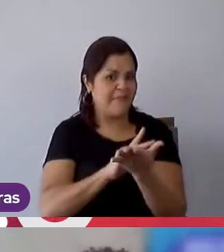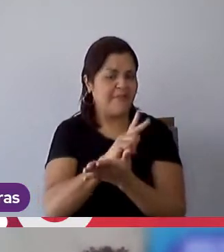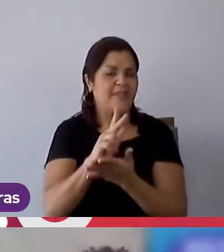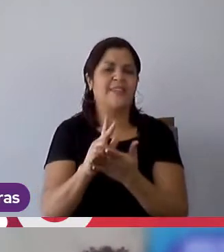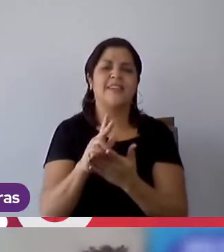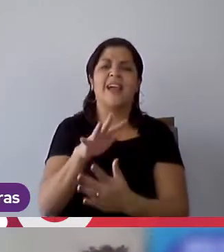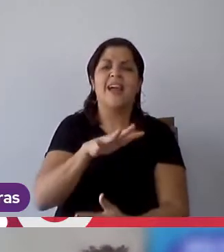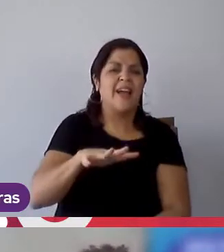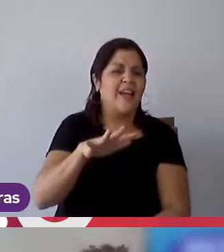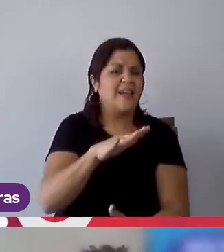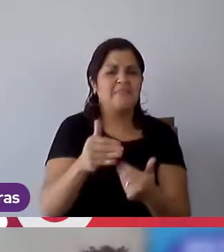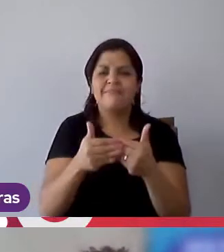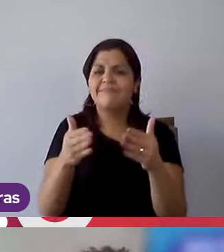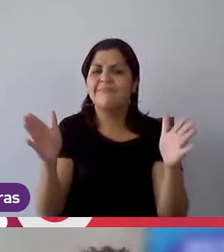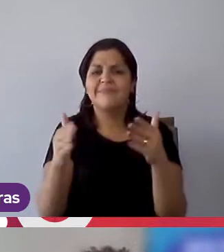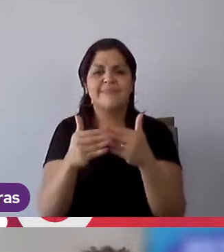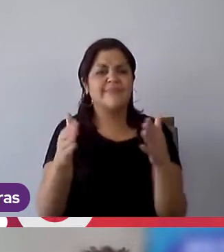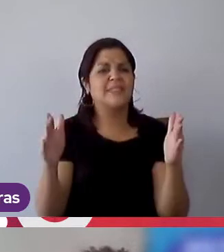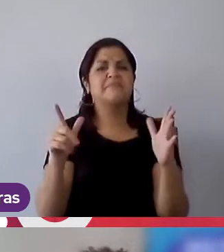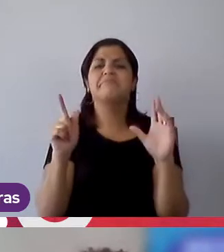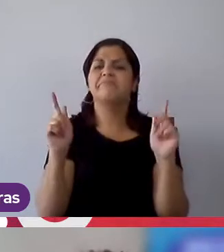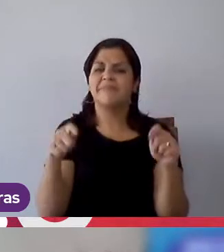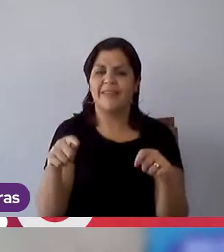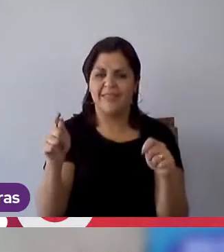espaço muito aberto também para isso,